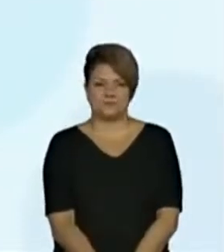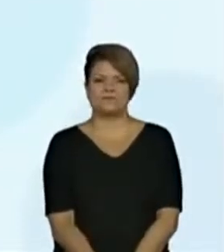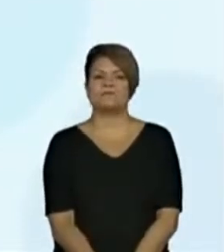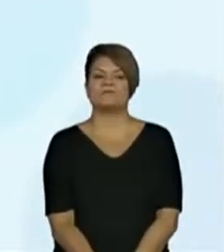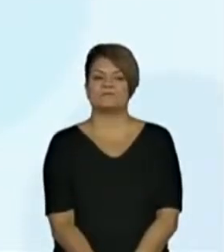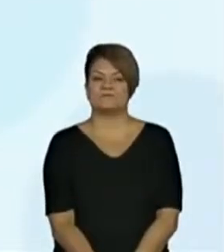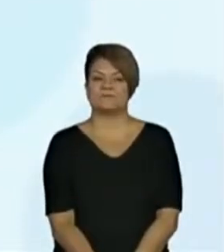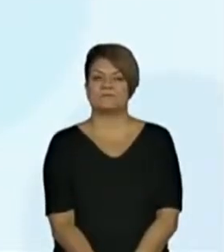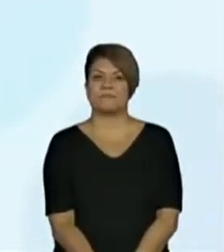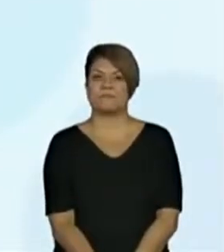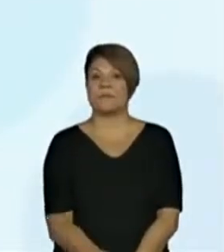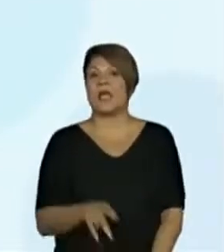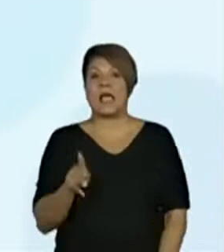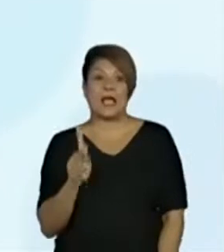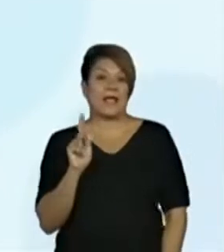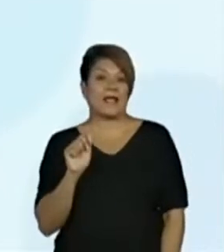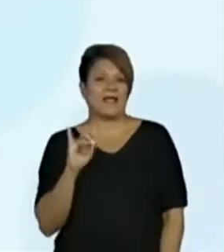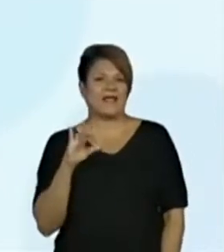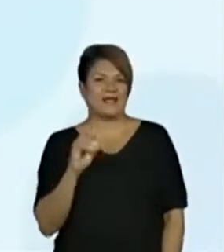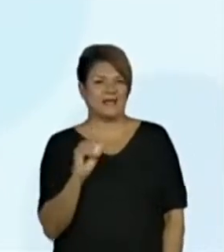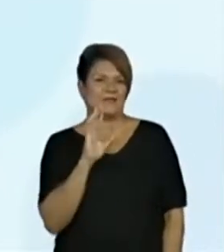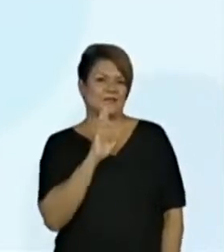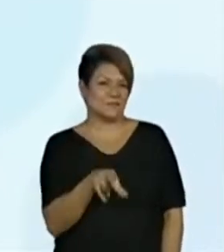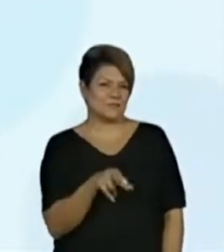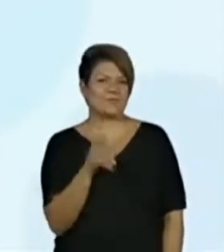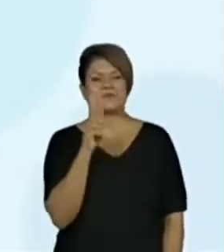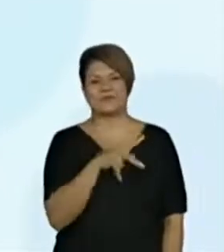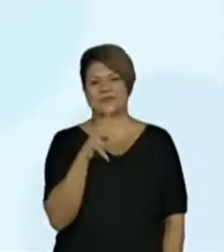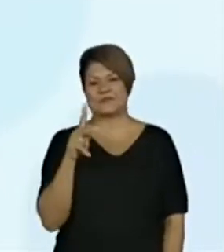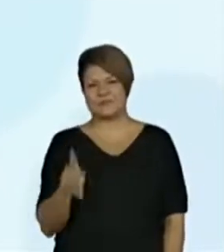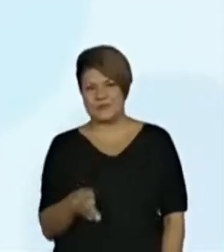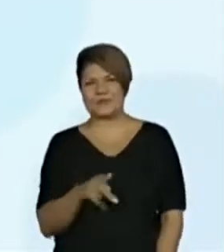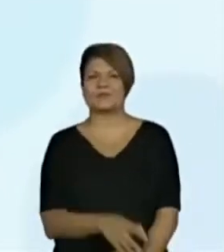O Caio respondeu à professora.